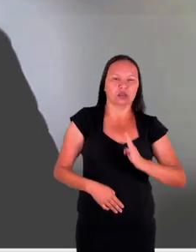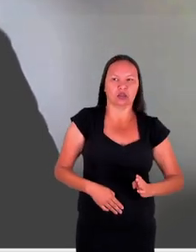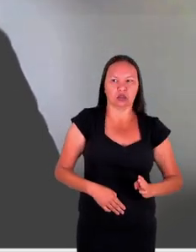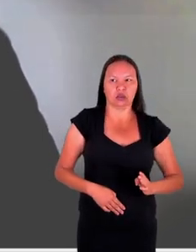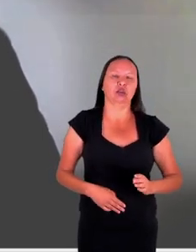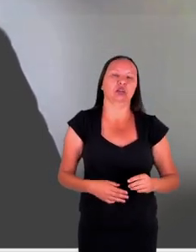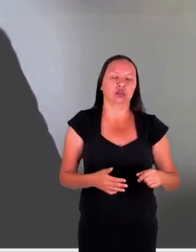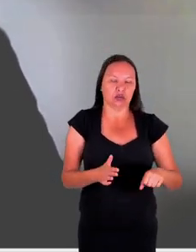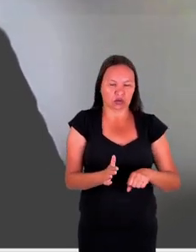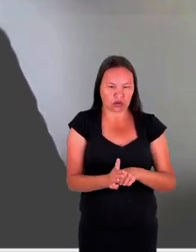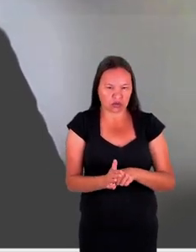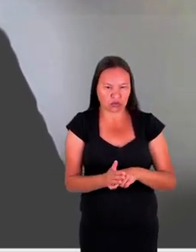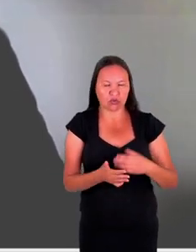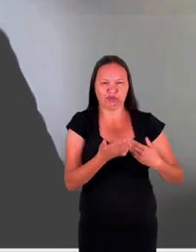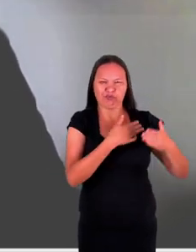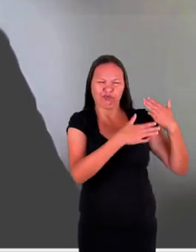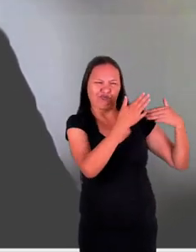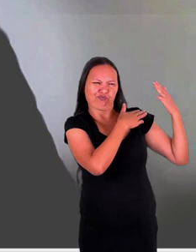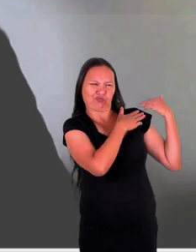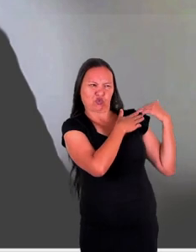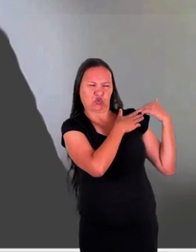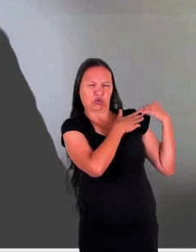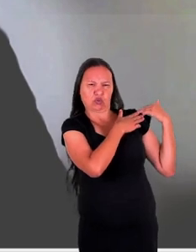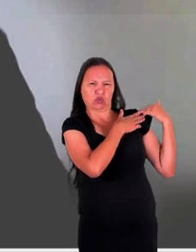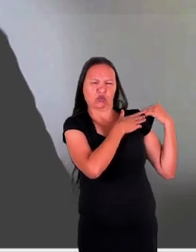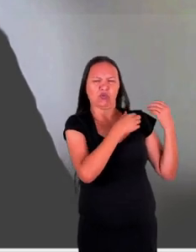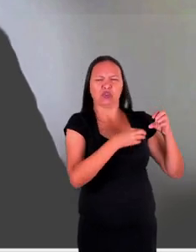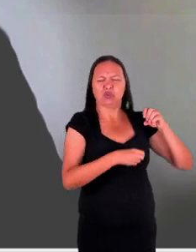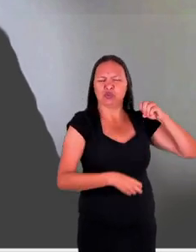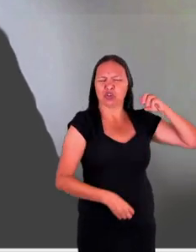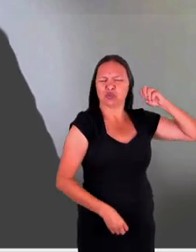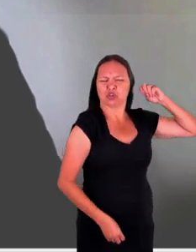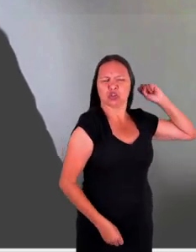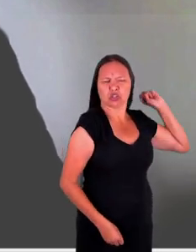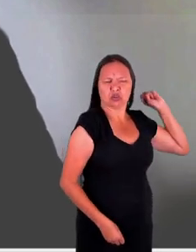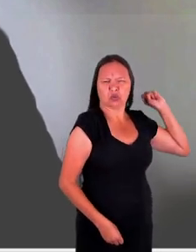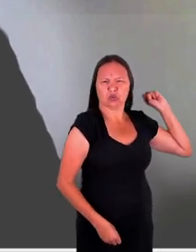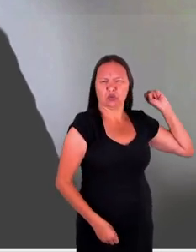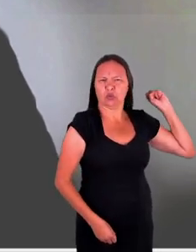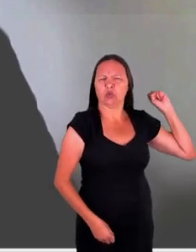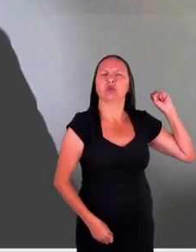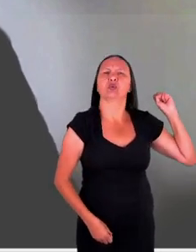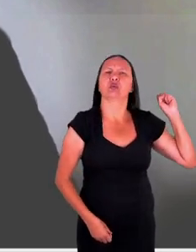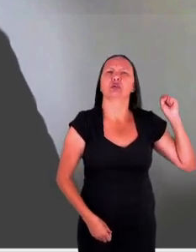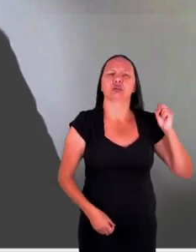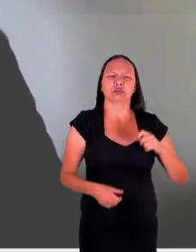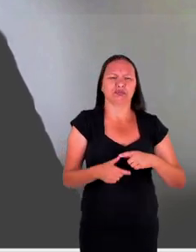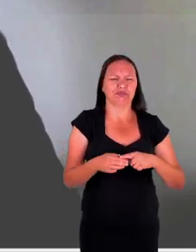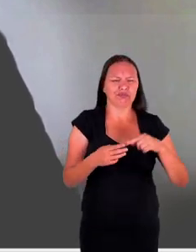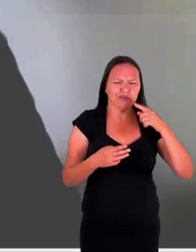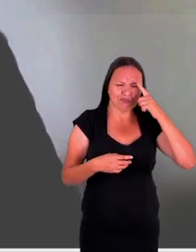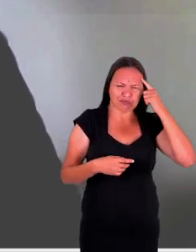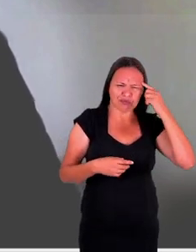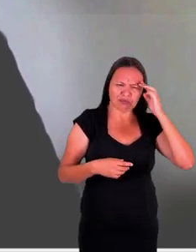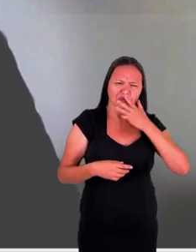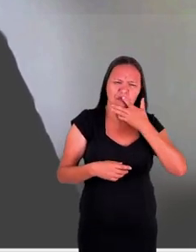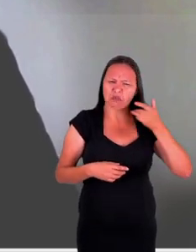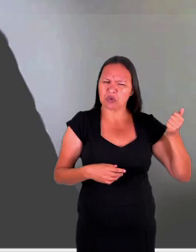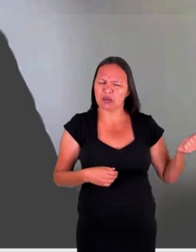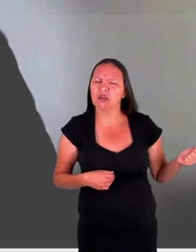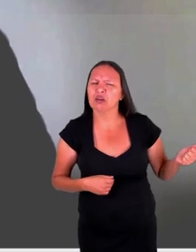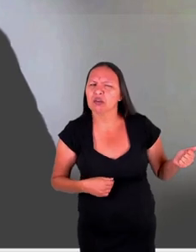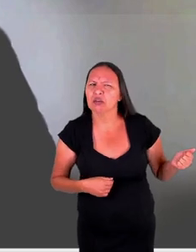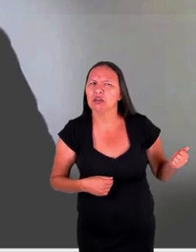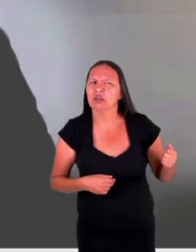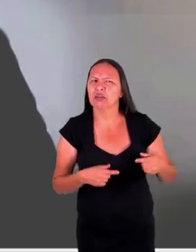anotaria que desde atos normativos muito antigos, como, por exemplo, a Convenção para a Melhoria da Sorte dos Feridos e Enfermos